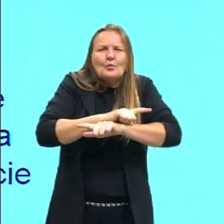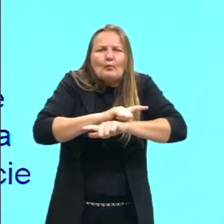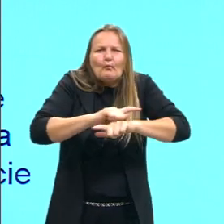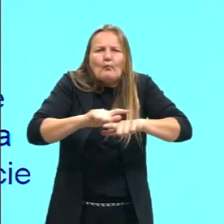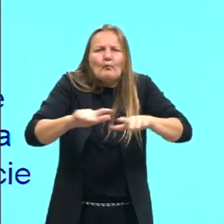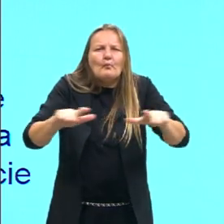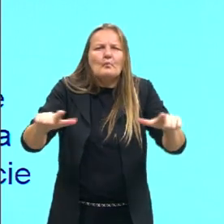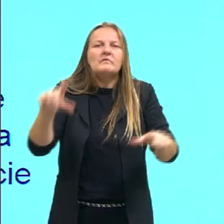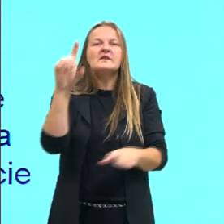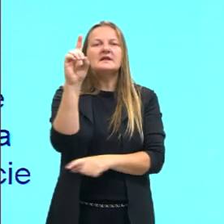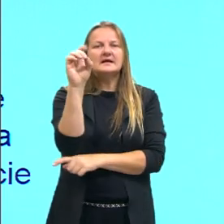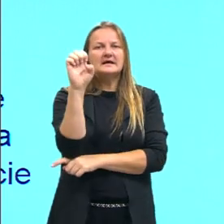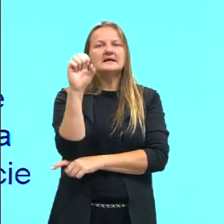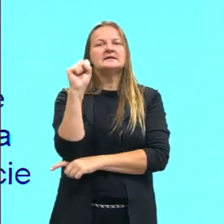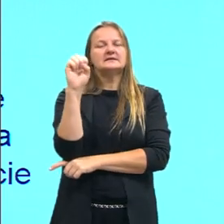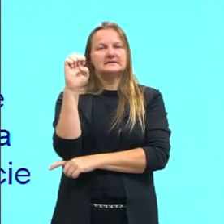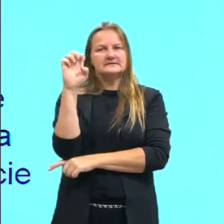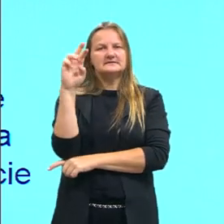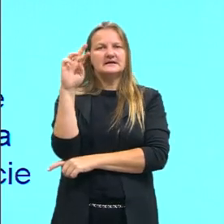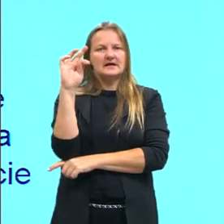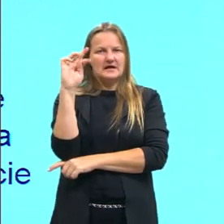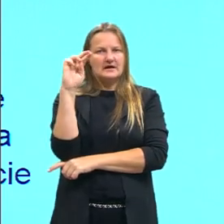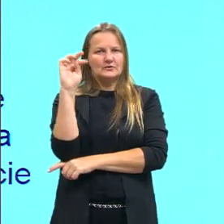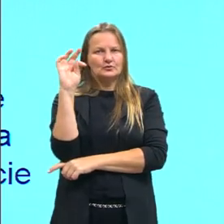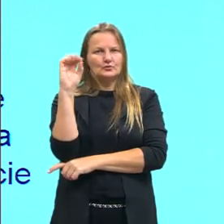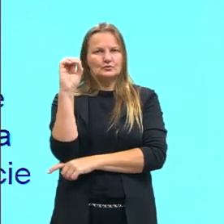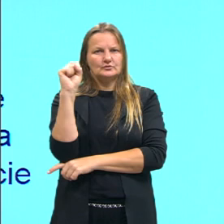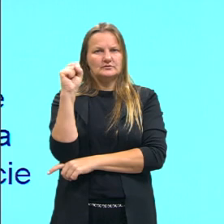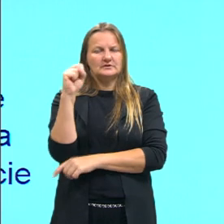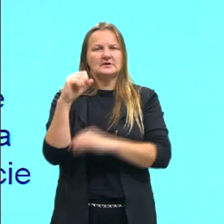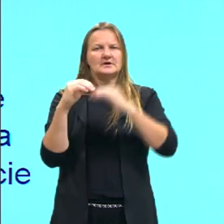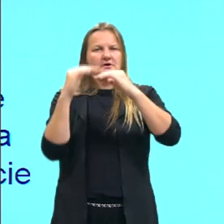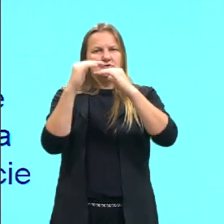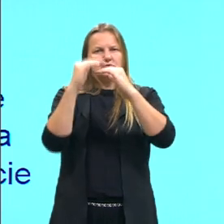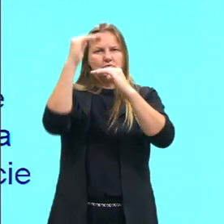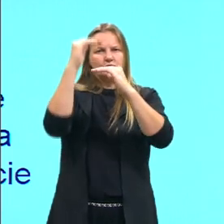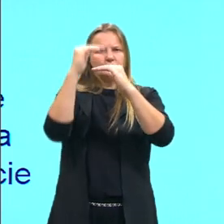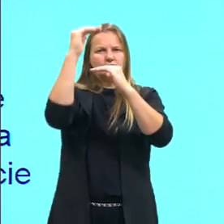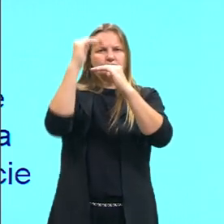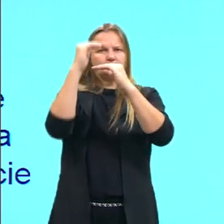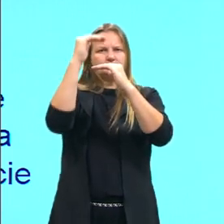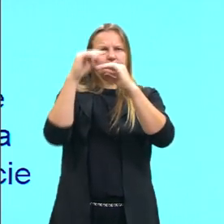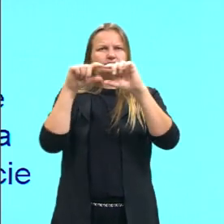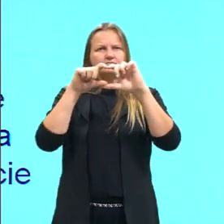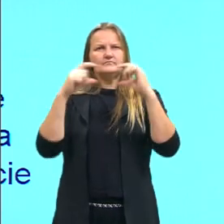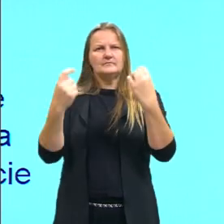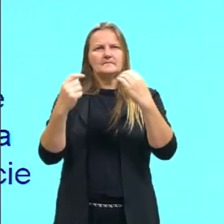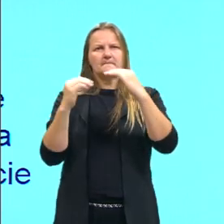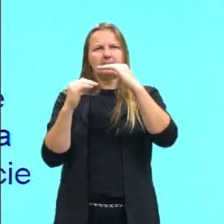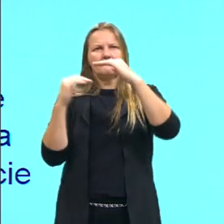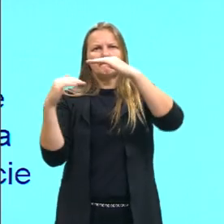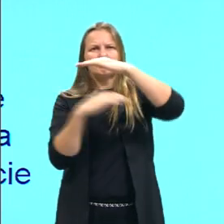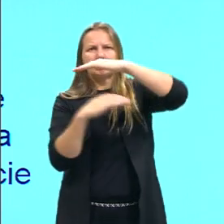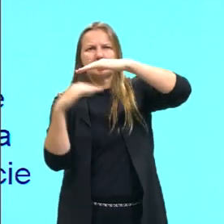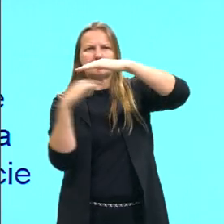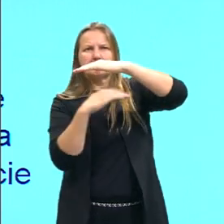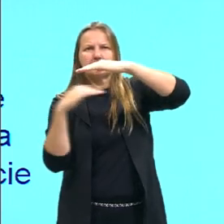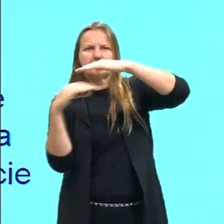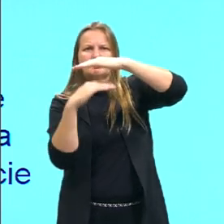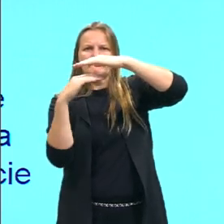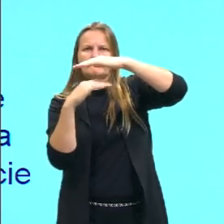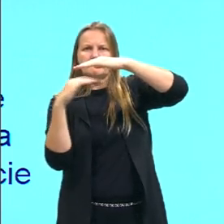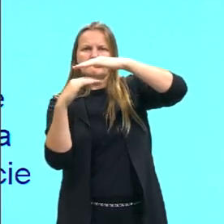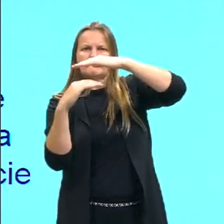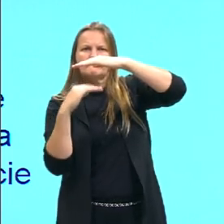justamente tem desertos a partir do 30, né, nós vamos ter desertos aí, alguns desertos e